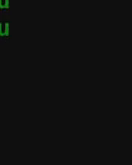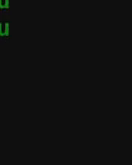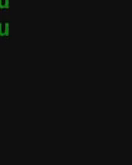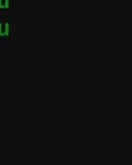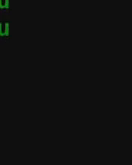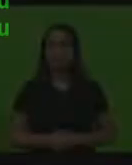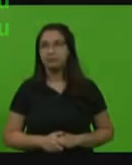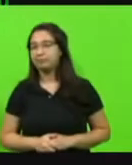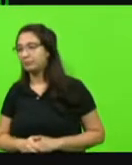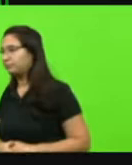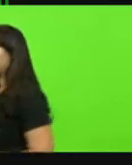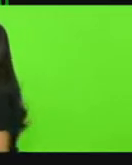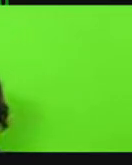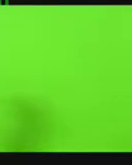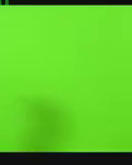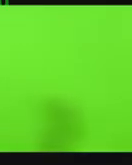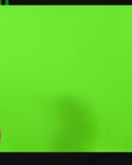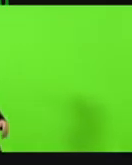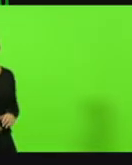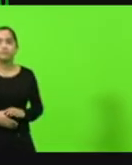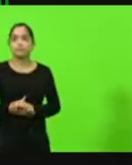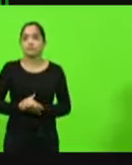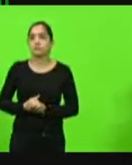Com o voto, deputado Von Ney Weber.